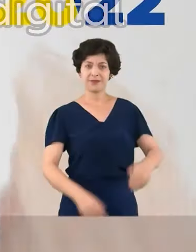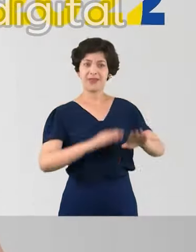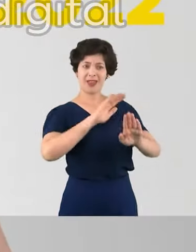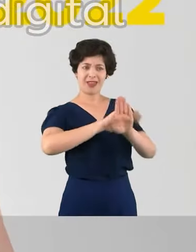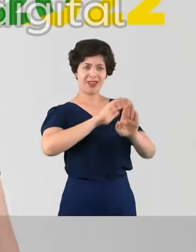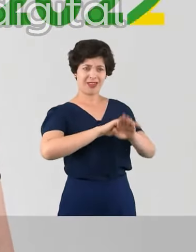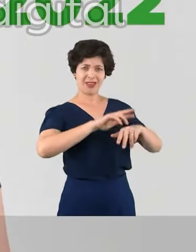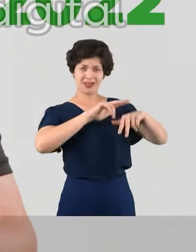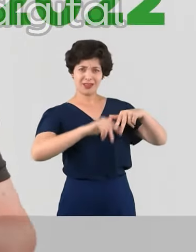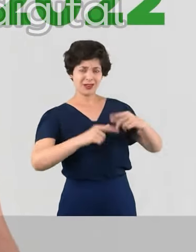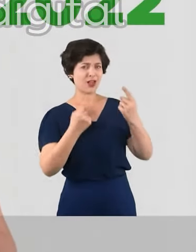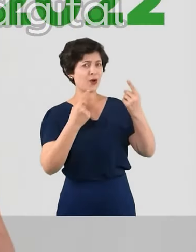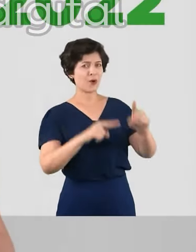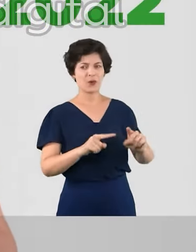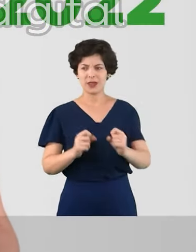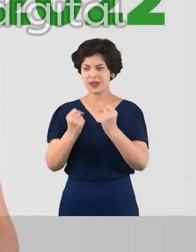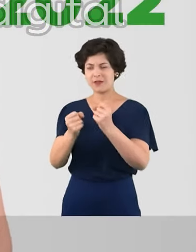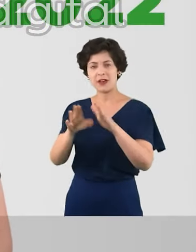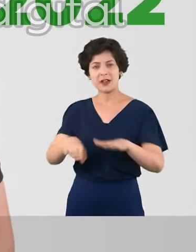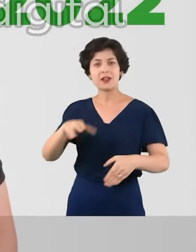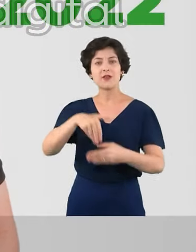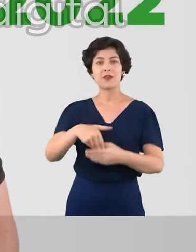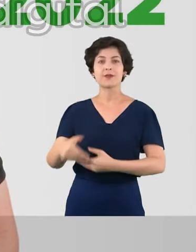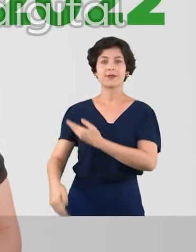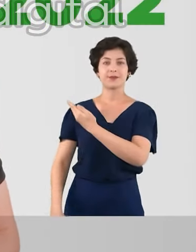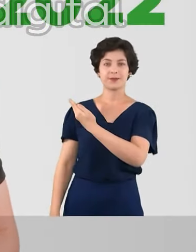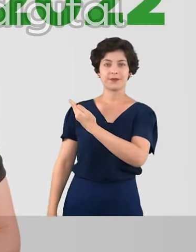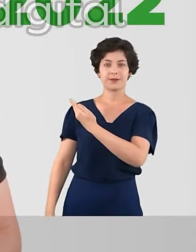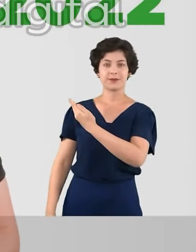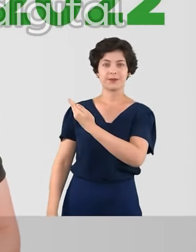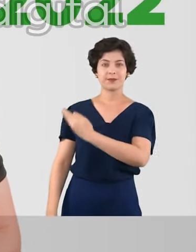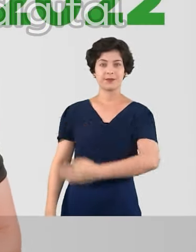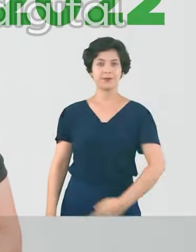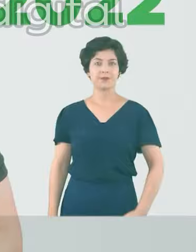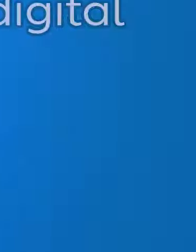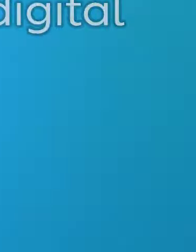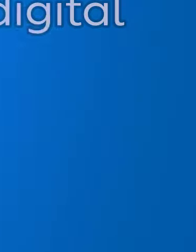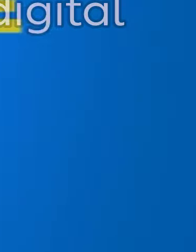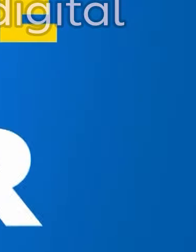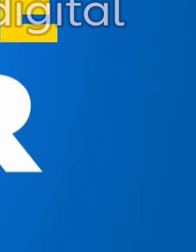Contra a ideologia de gênero. Em defesa das nossas crianças, vote Lucas Pavanato 22-022.